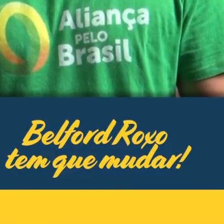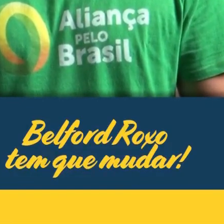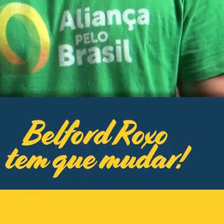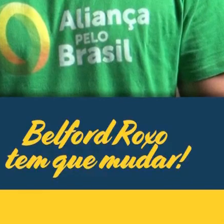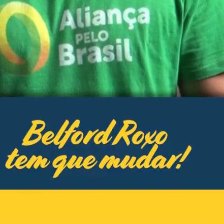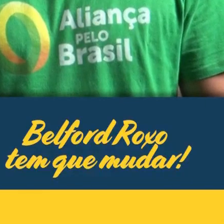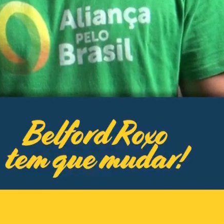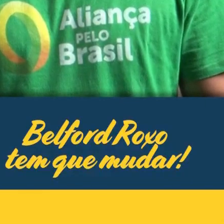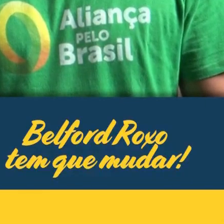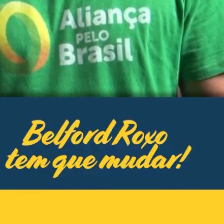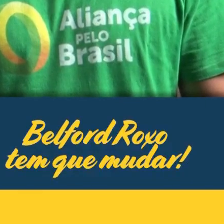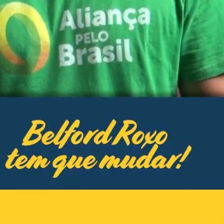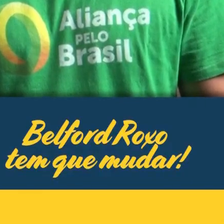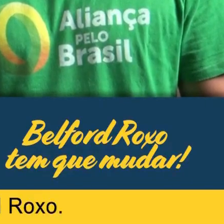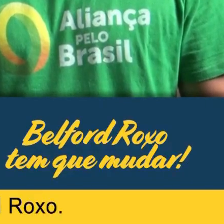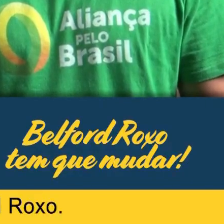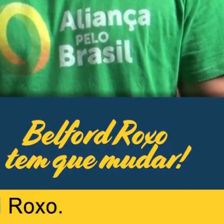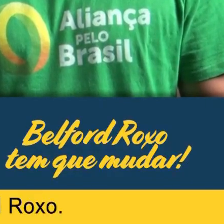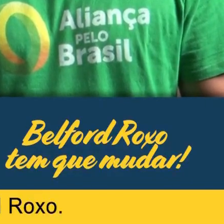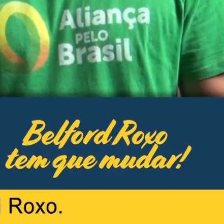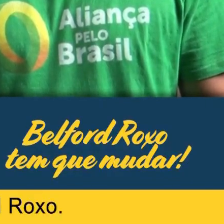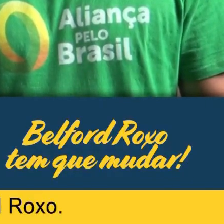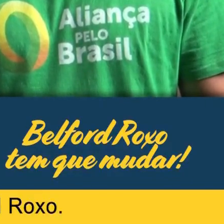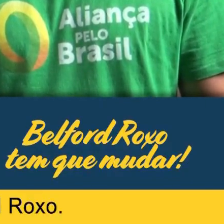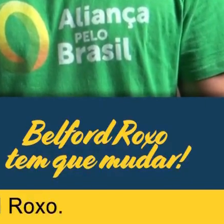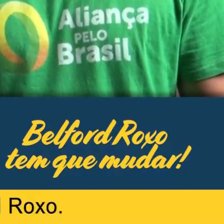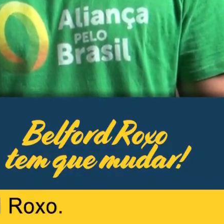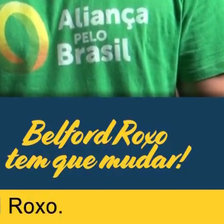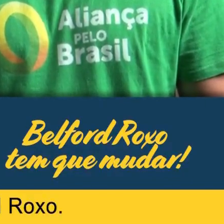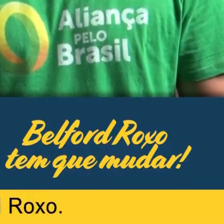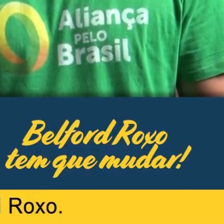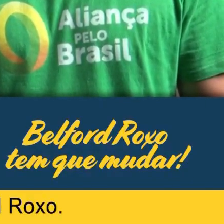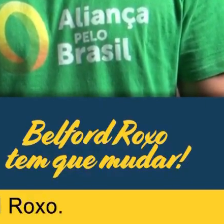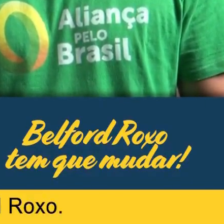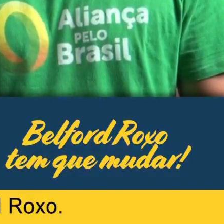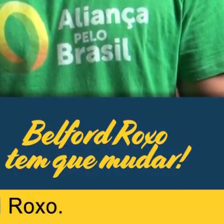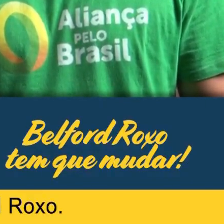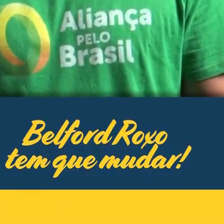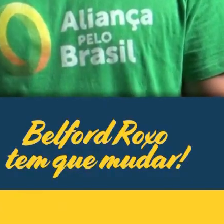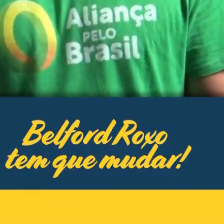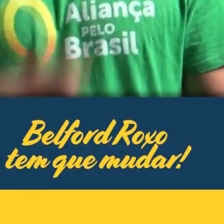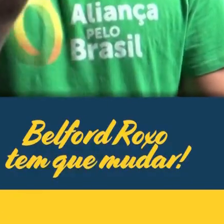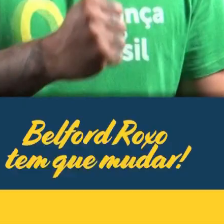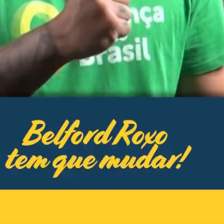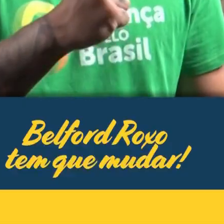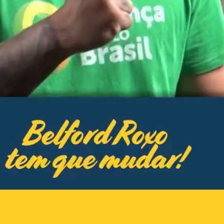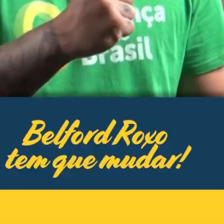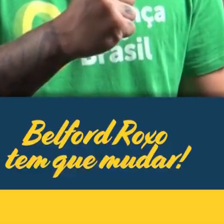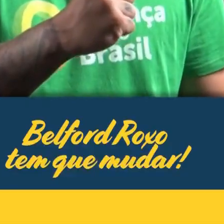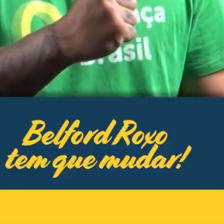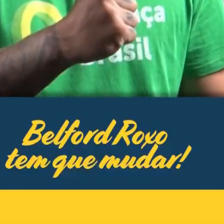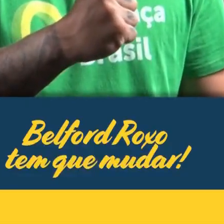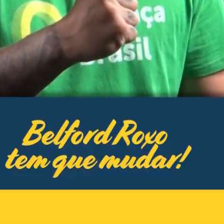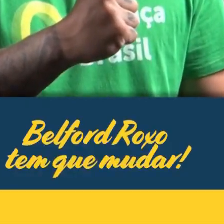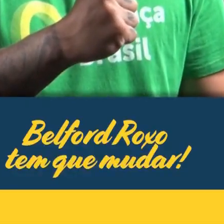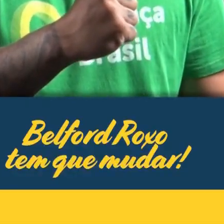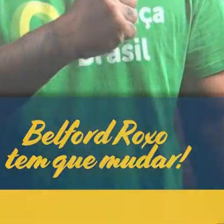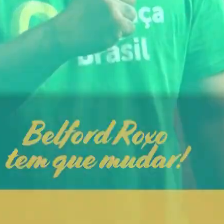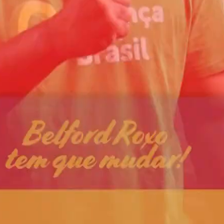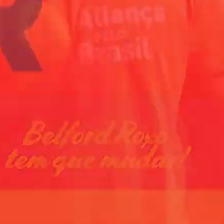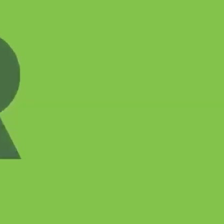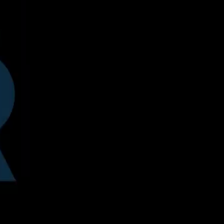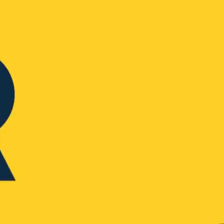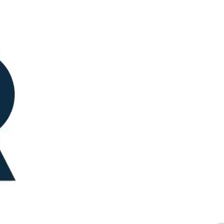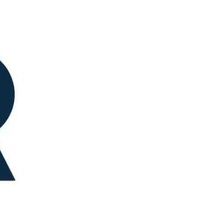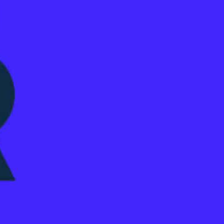55, Júnior Cruz. Um cara que tem coragem de mudar a cidade de Belfor Roxo. Belfor Roxo tem que mudar!